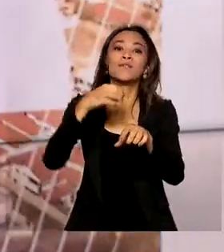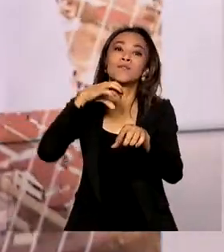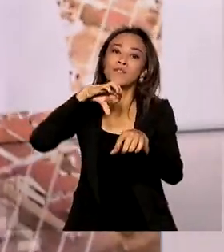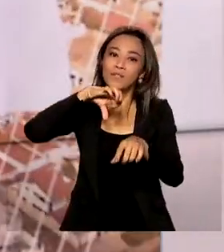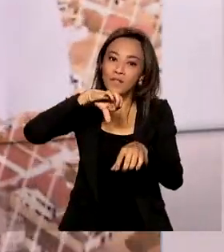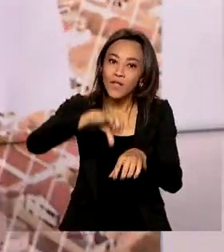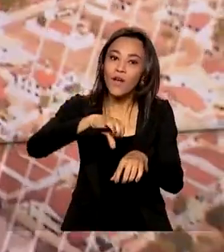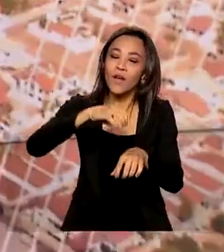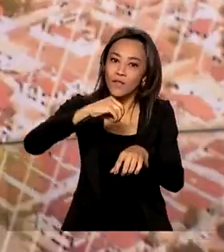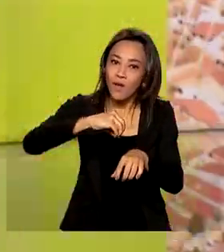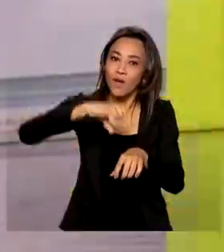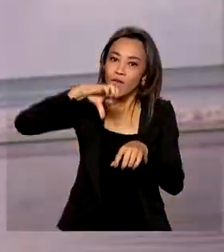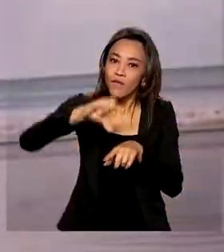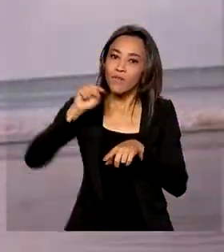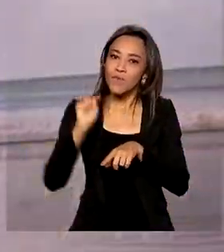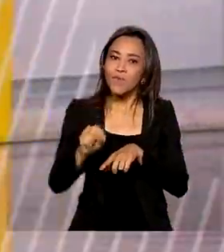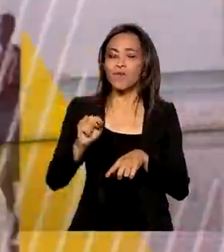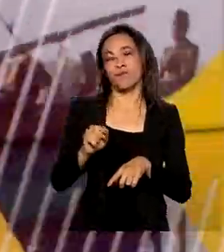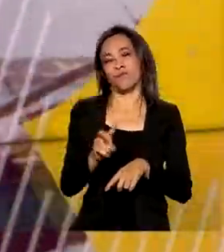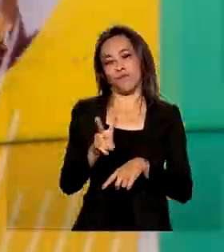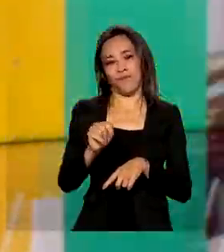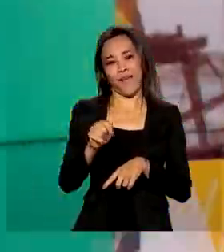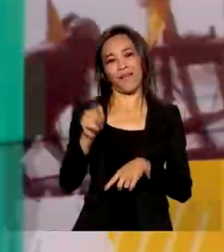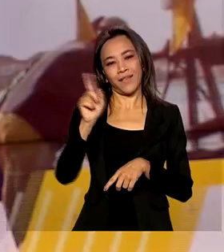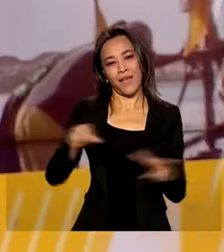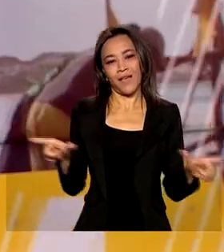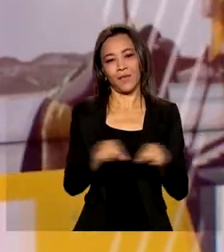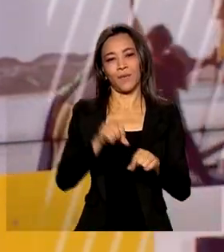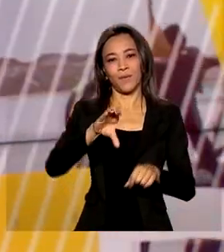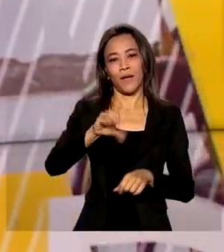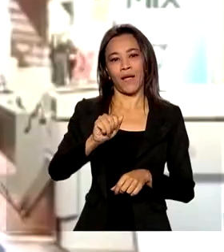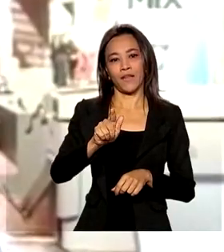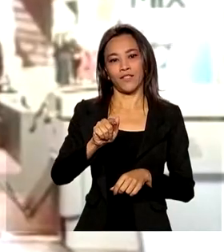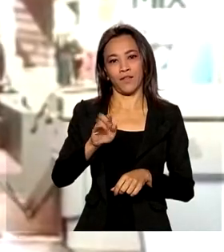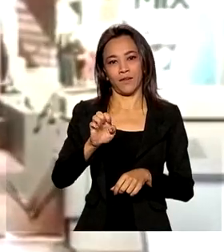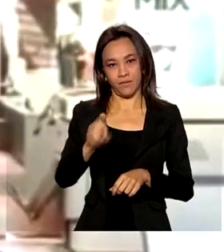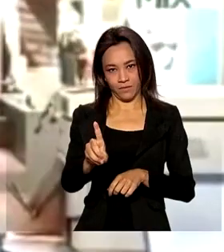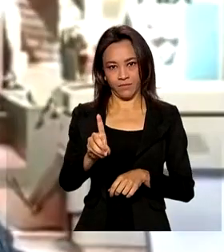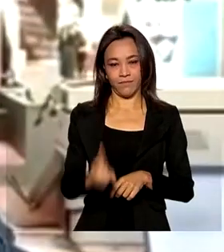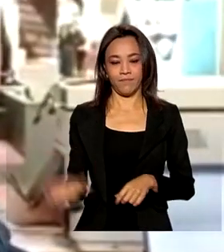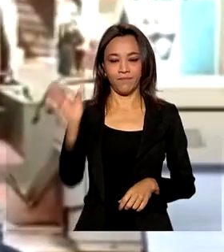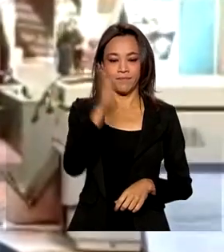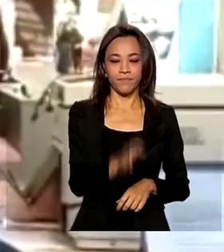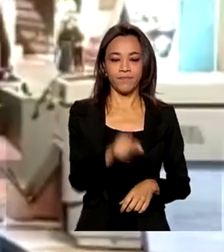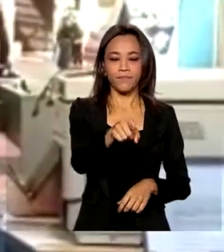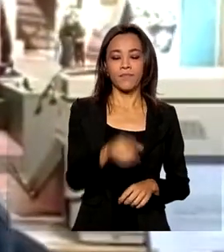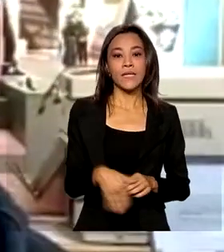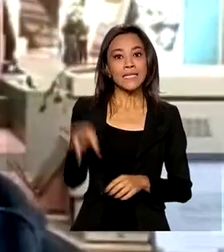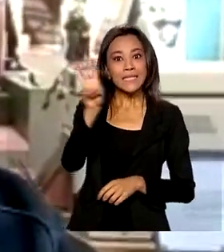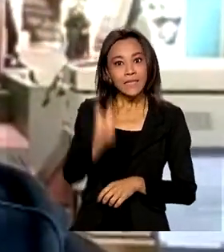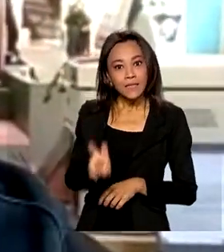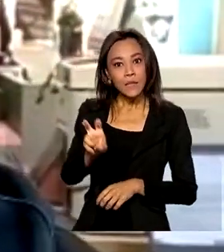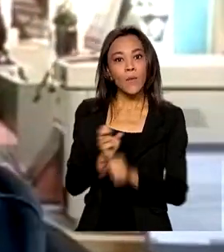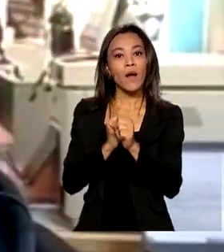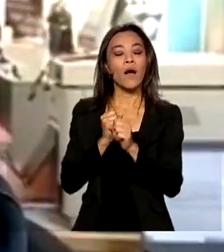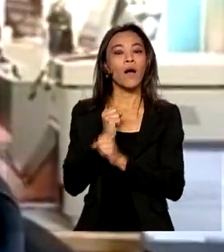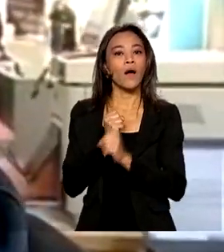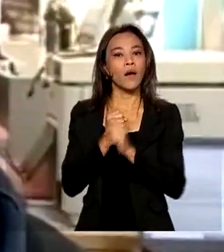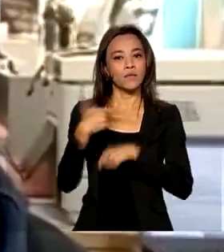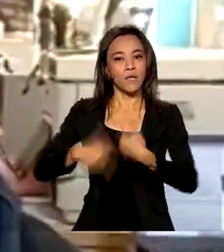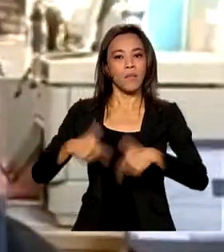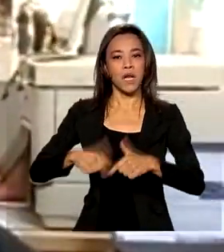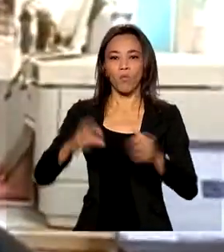vagas. Os dados são do Cadastro Geral de Empregados e Desempregados. Após cinco anos trabalhando sem